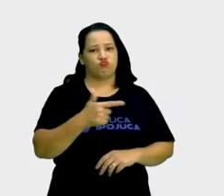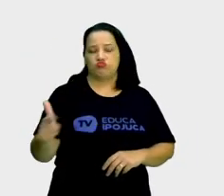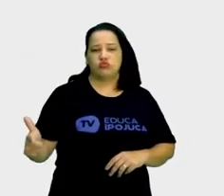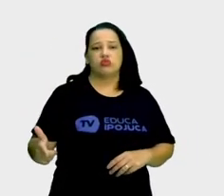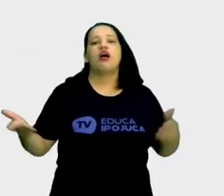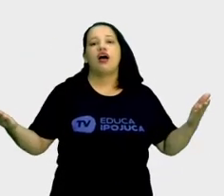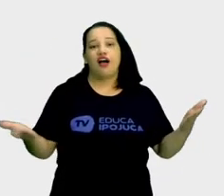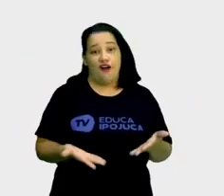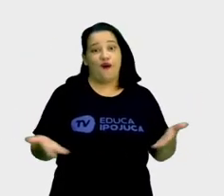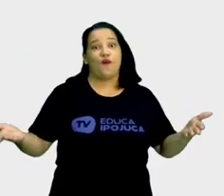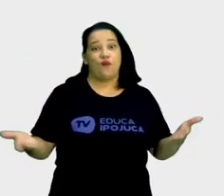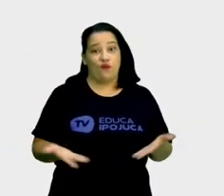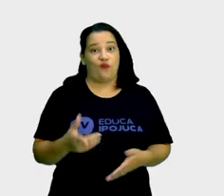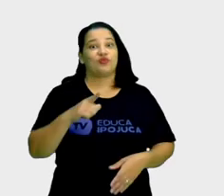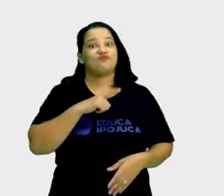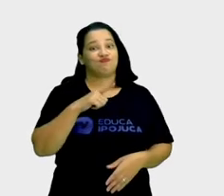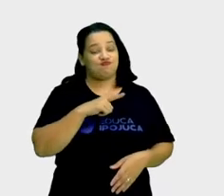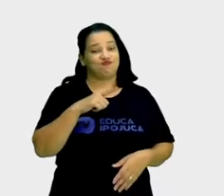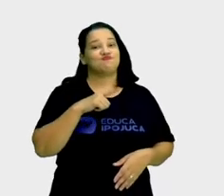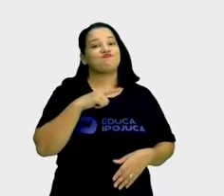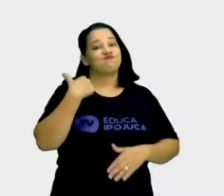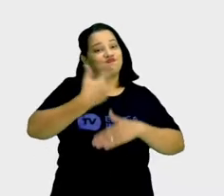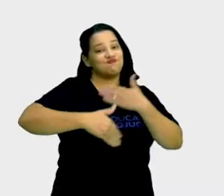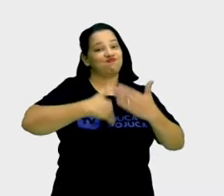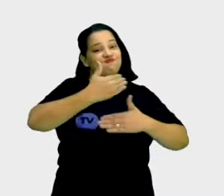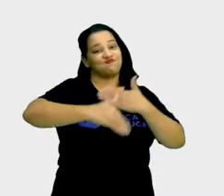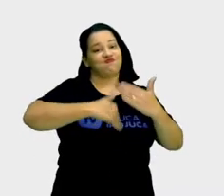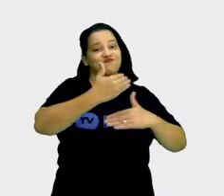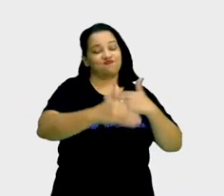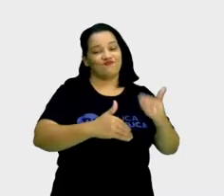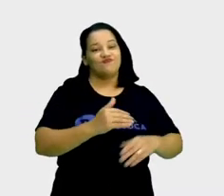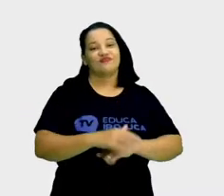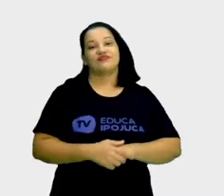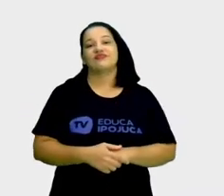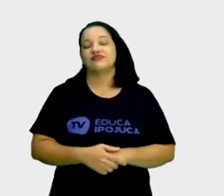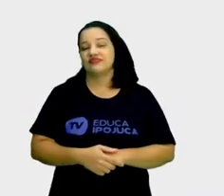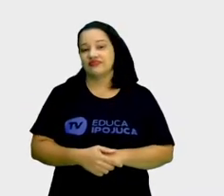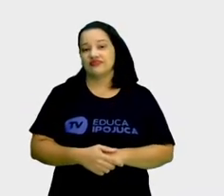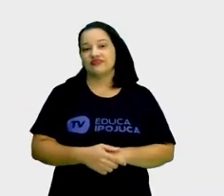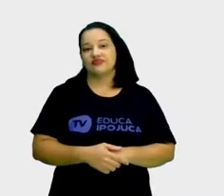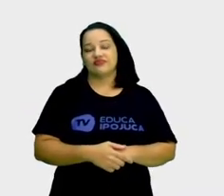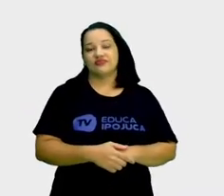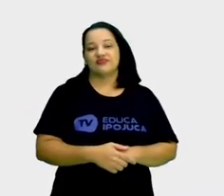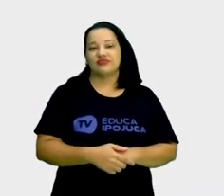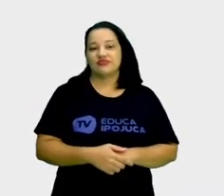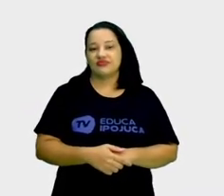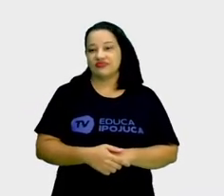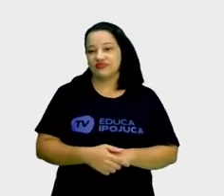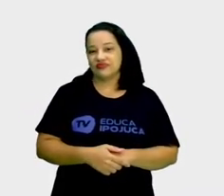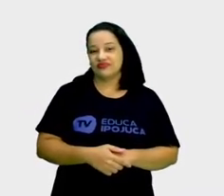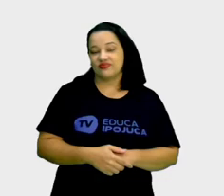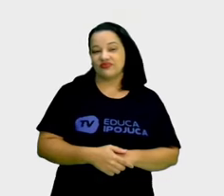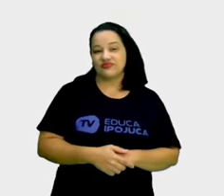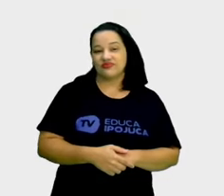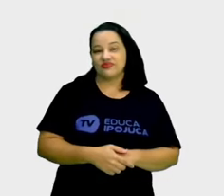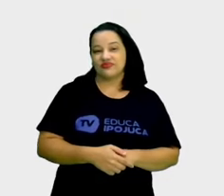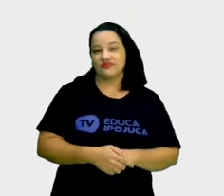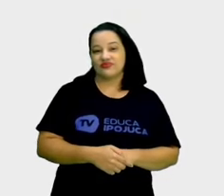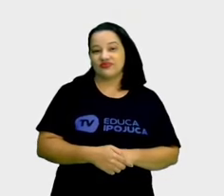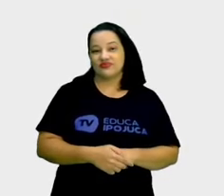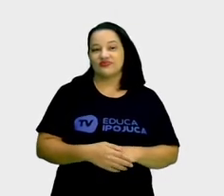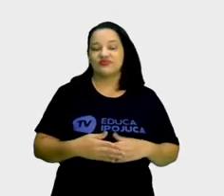agora está muito, cresceu muito. Há 50 anos que eu moro aqui no Barça Miguel, e o Pujuca mesmo, que você sabe, eu gosto